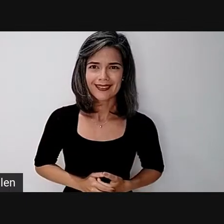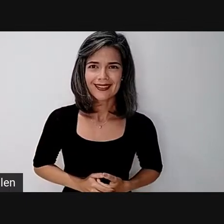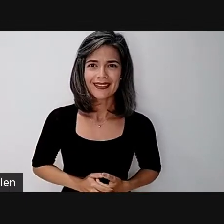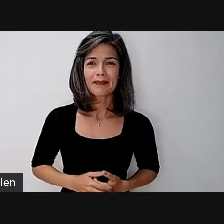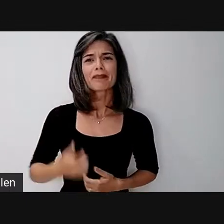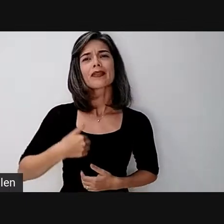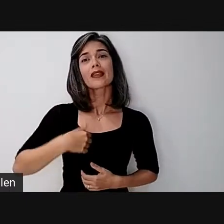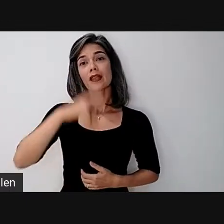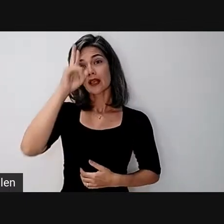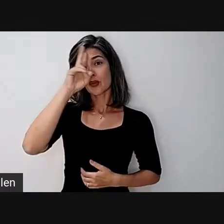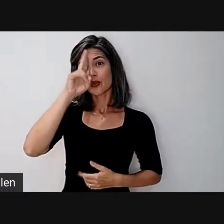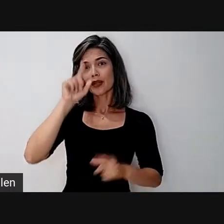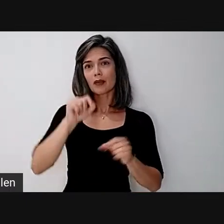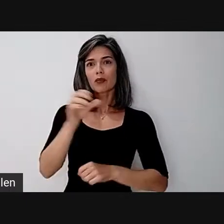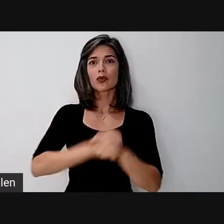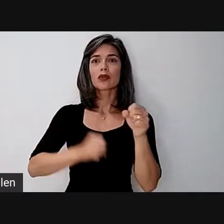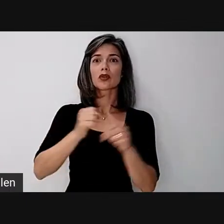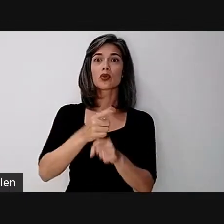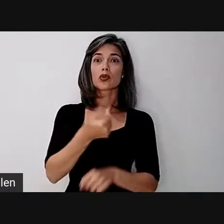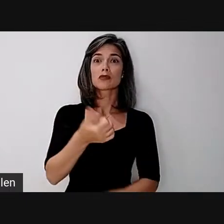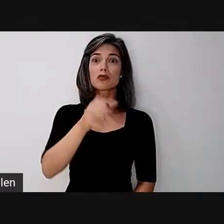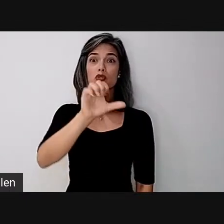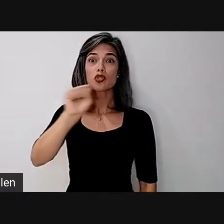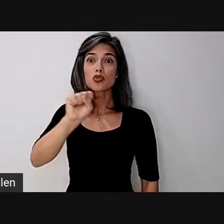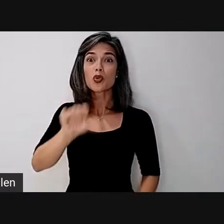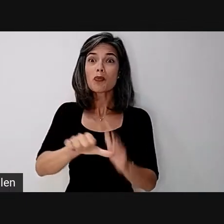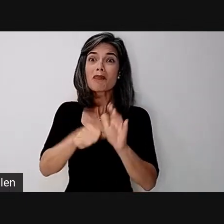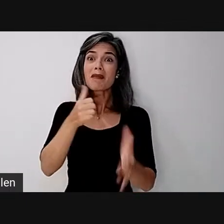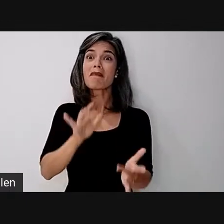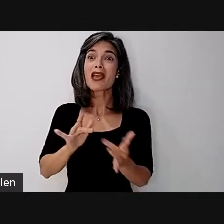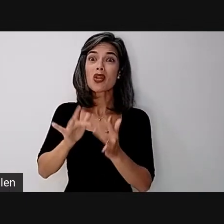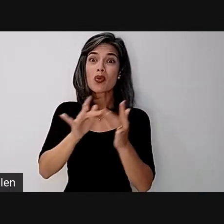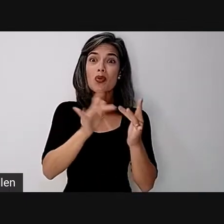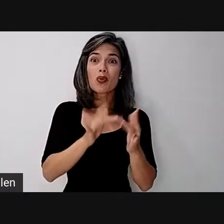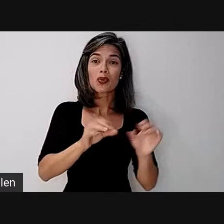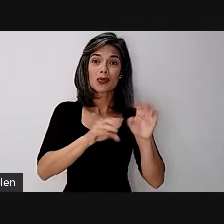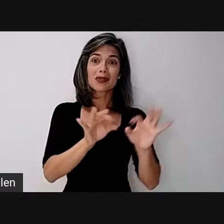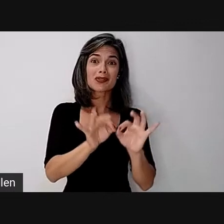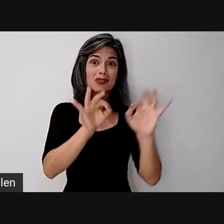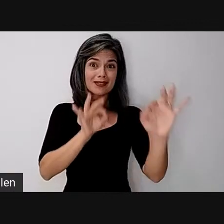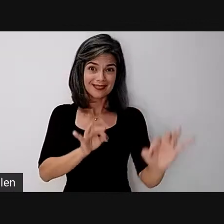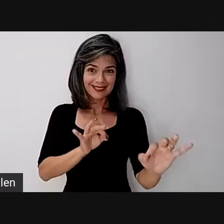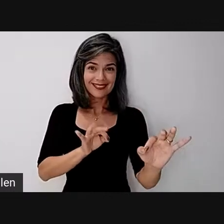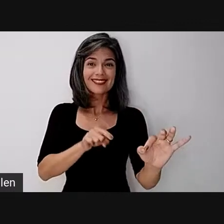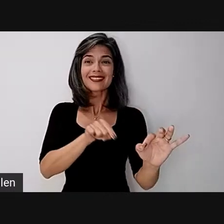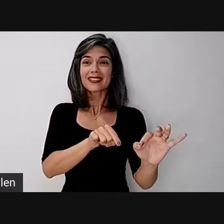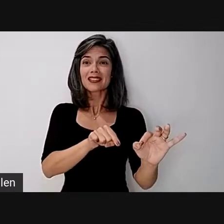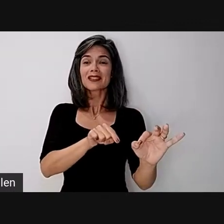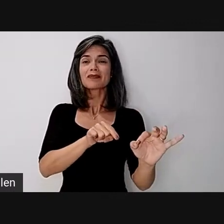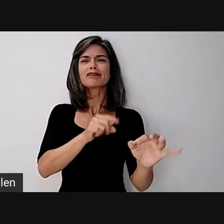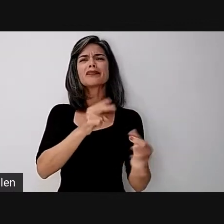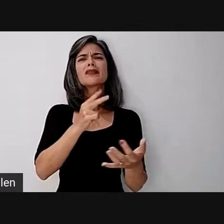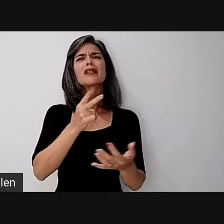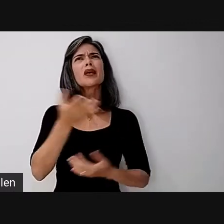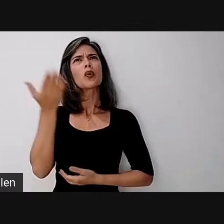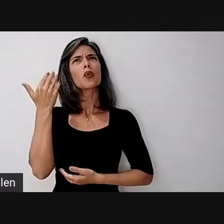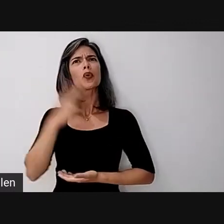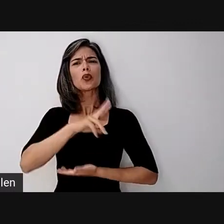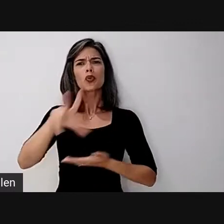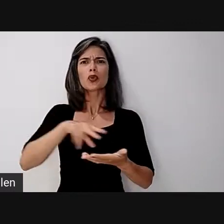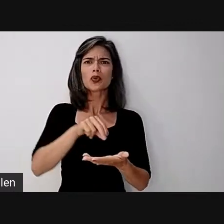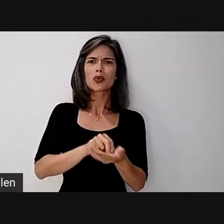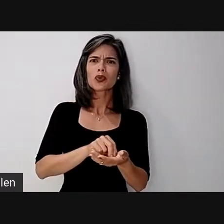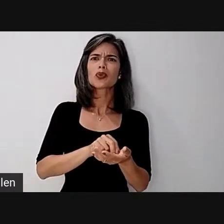ano de 2018, quando tive meu primeiro contato com a EAD, ainda no antigo Núcleo de Educação à Distância da